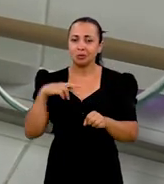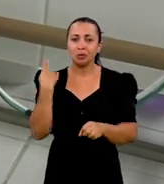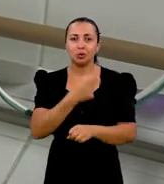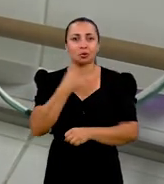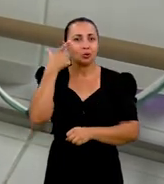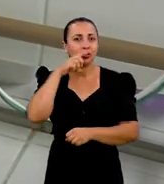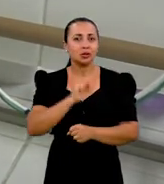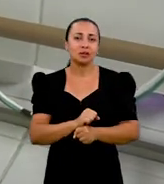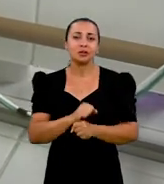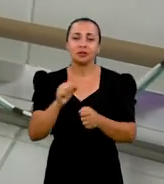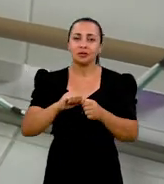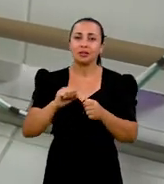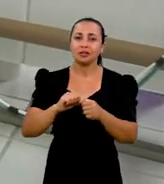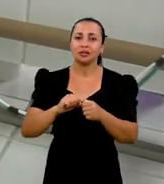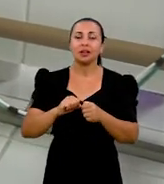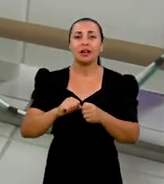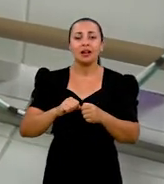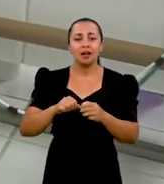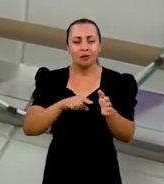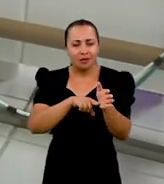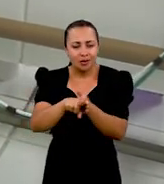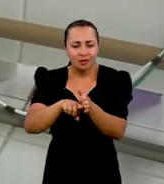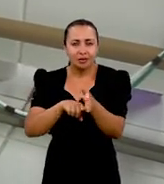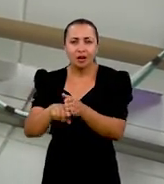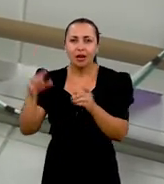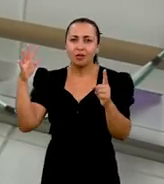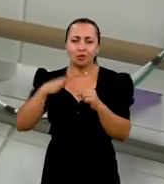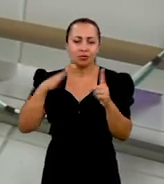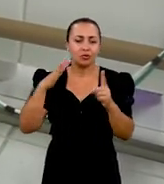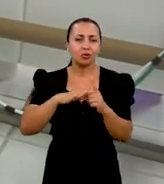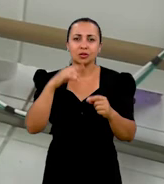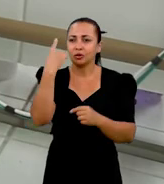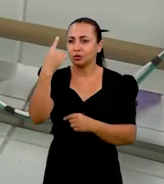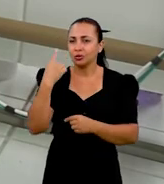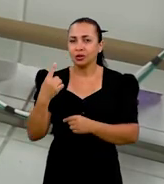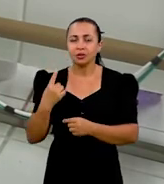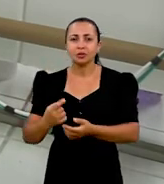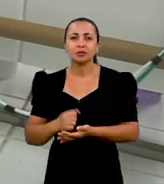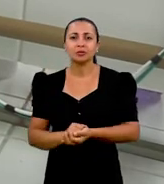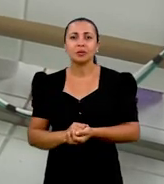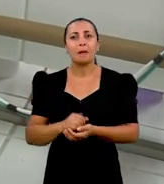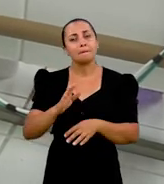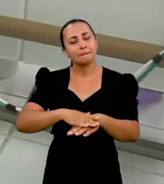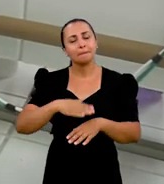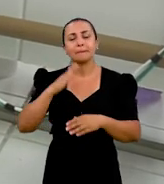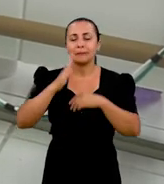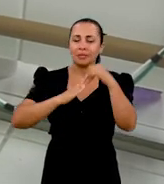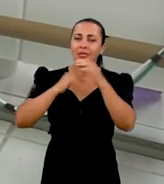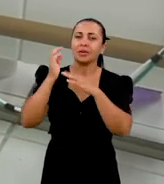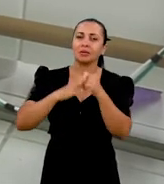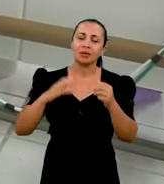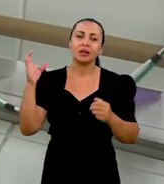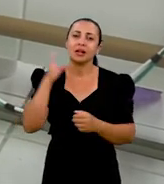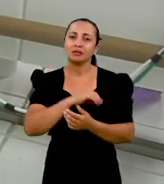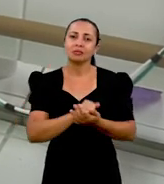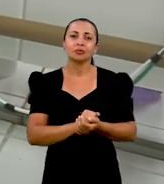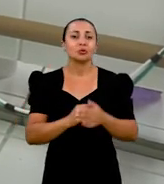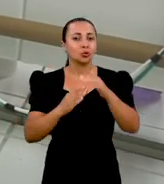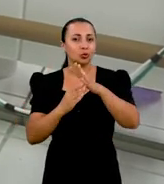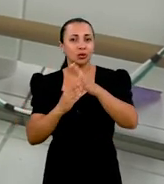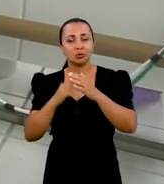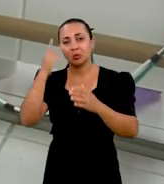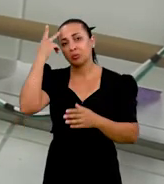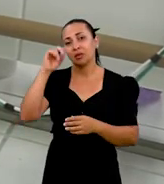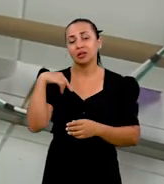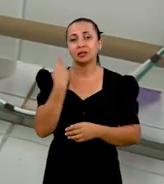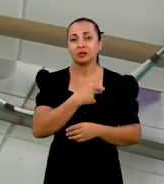conseguimos monitorar as variáveis do processo, investigar as influências de cada variável de forma muito mais prática e ágil. O